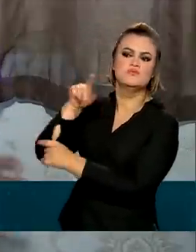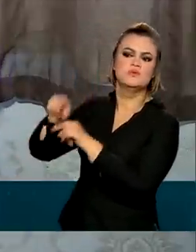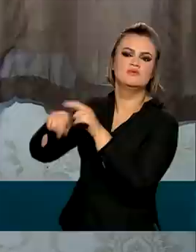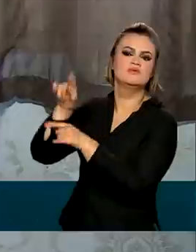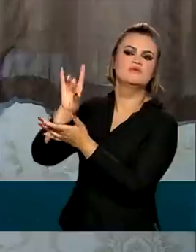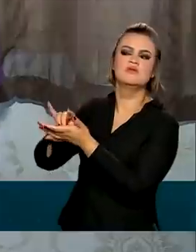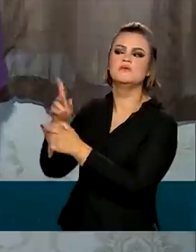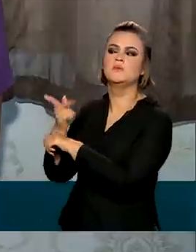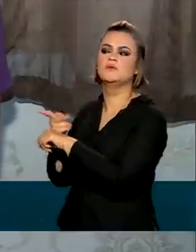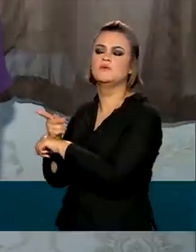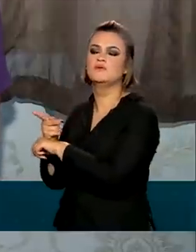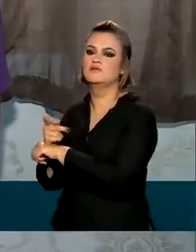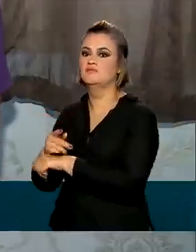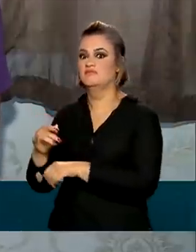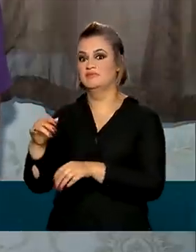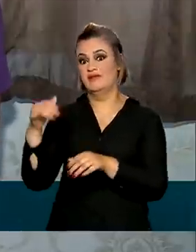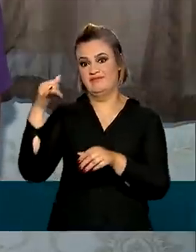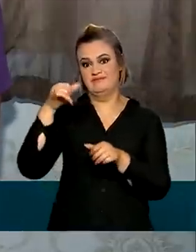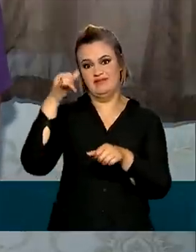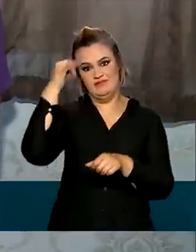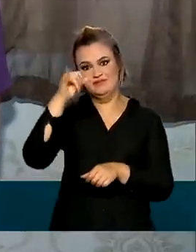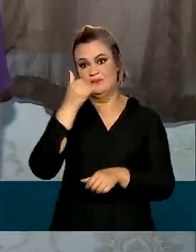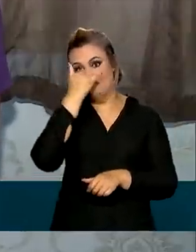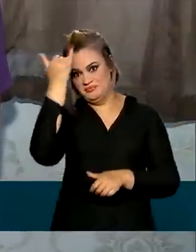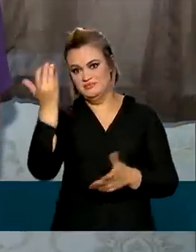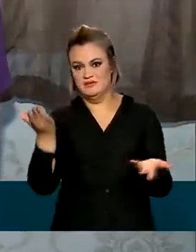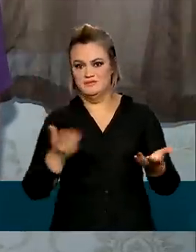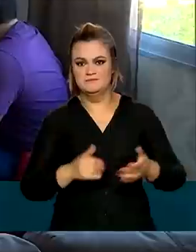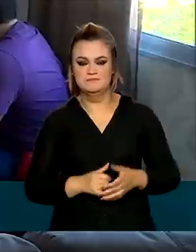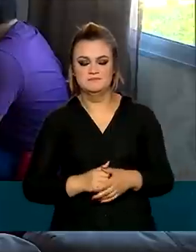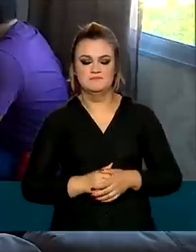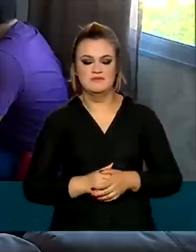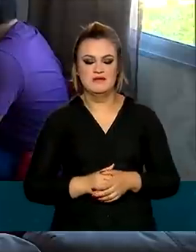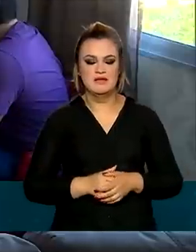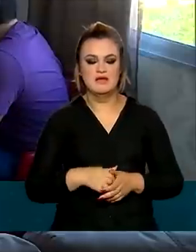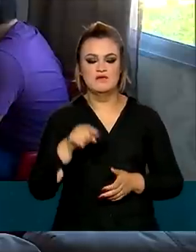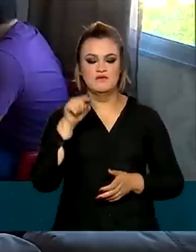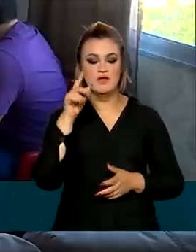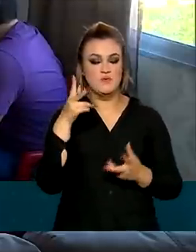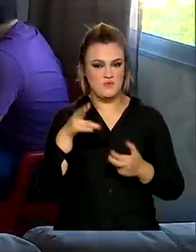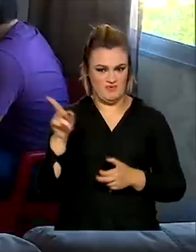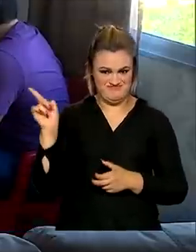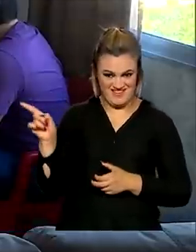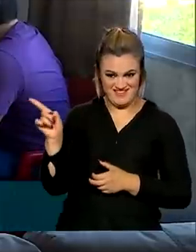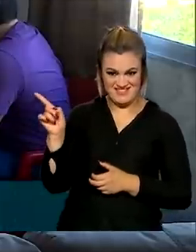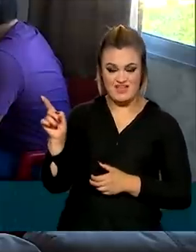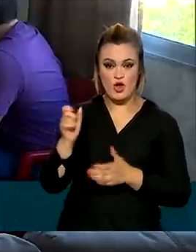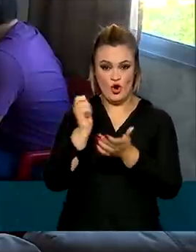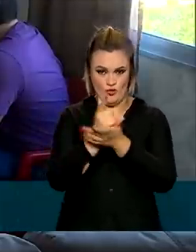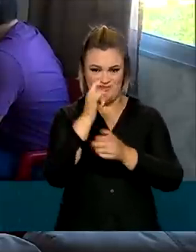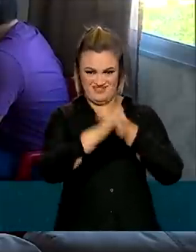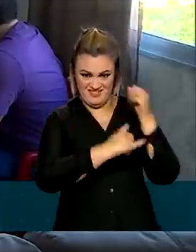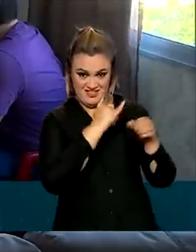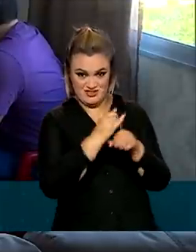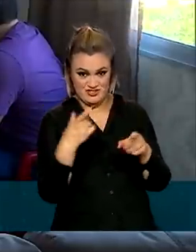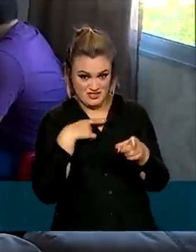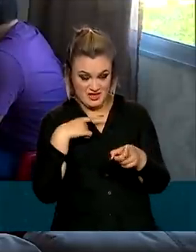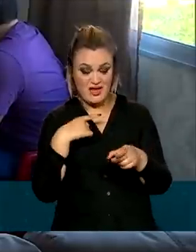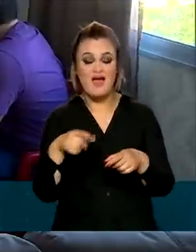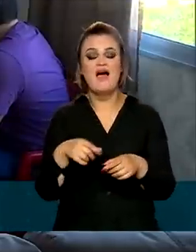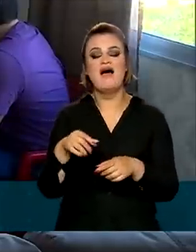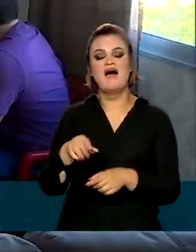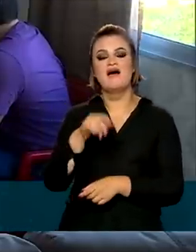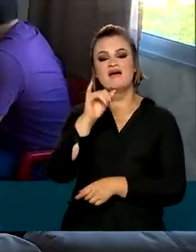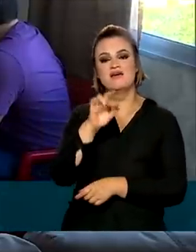ser direcionado para um site que não seja de confiança. E para quem, assim como Rafael, faz compras pela internet, a